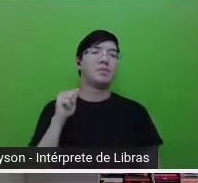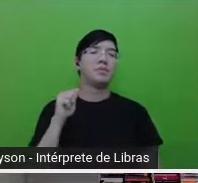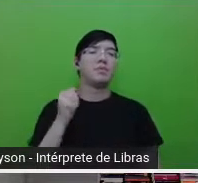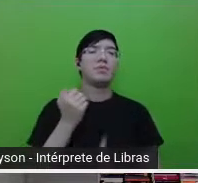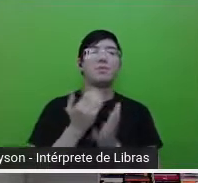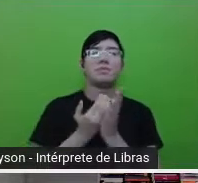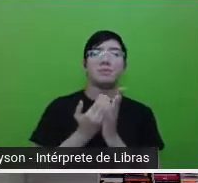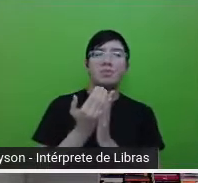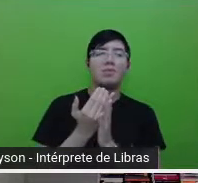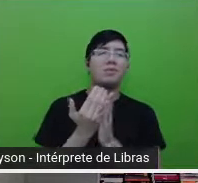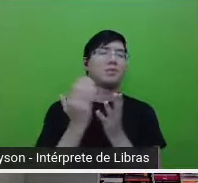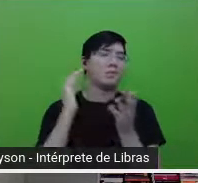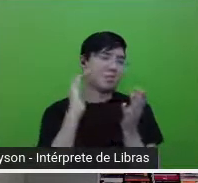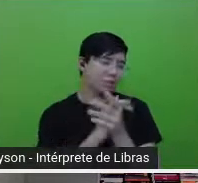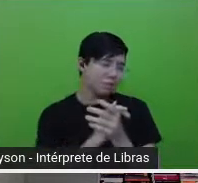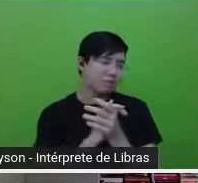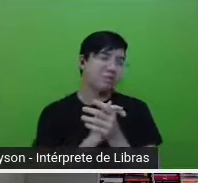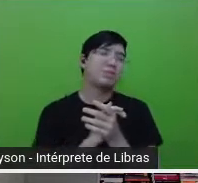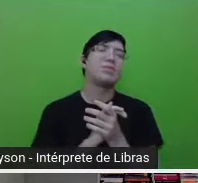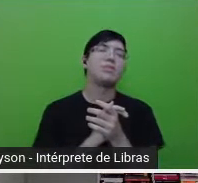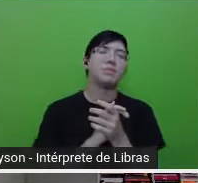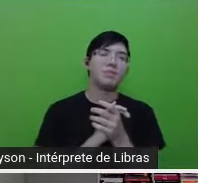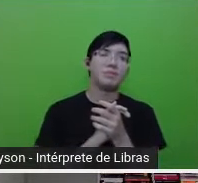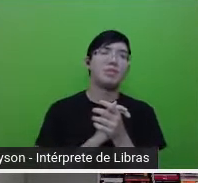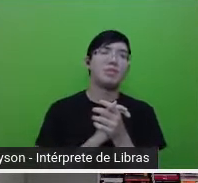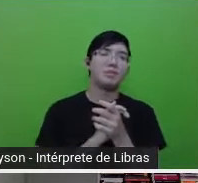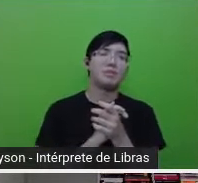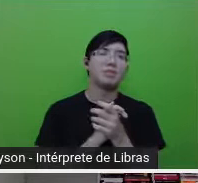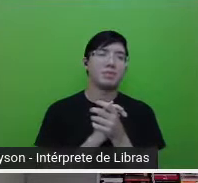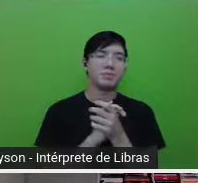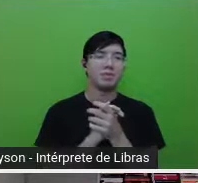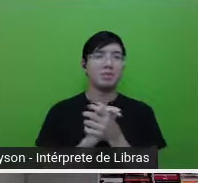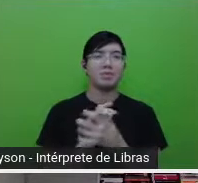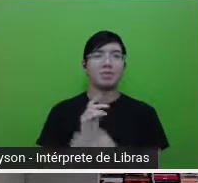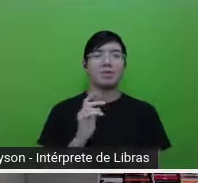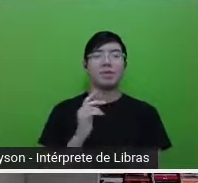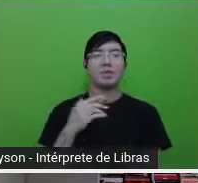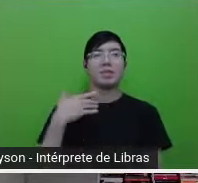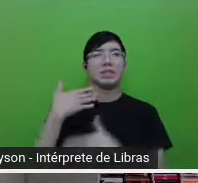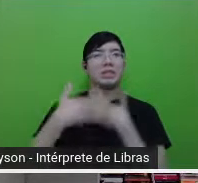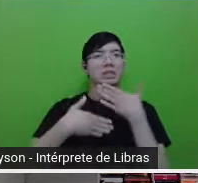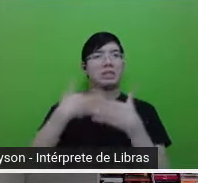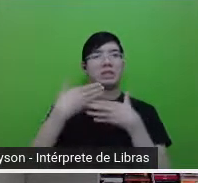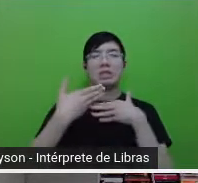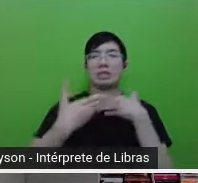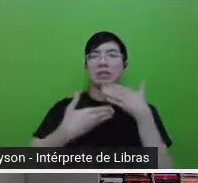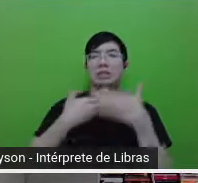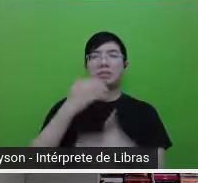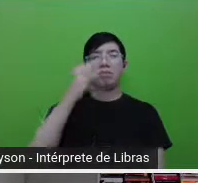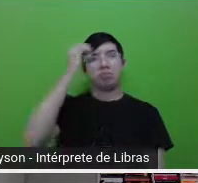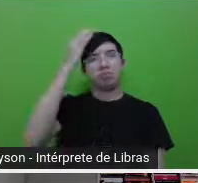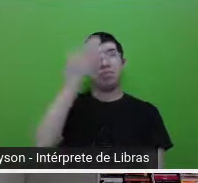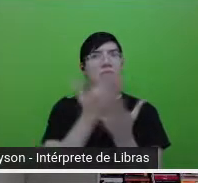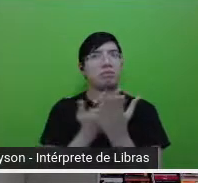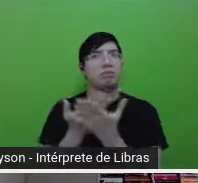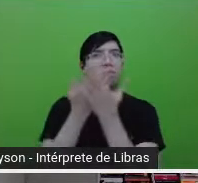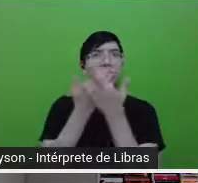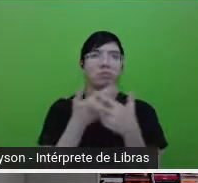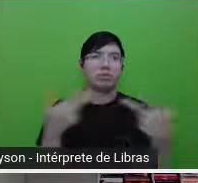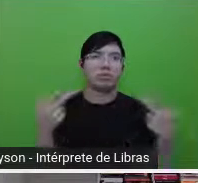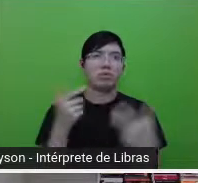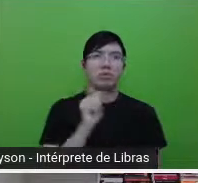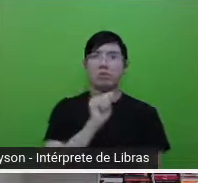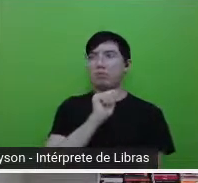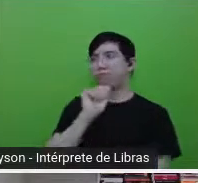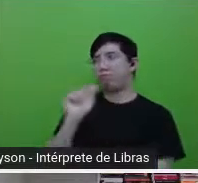casamento, esse florescer, digamos assim, intelectual. E nenhum é muito mais inteligente